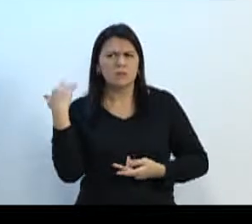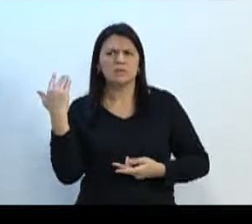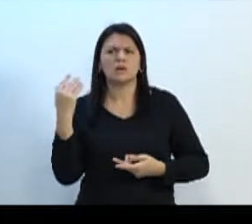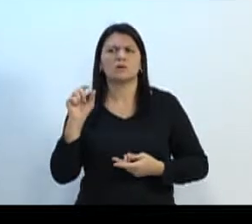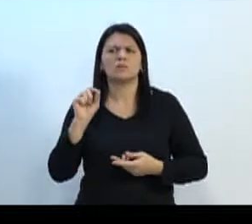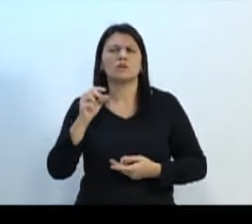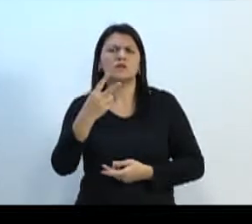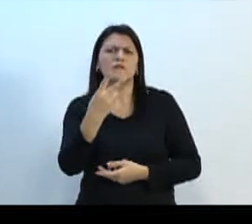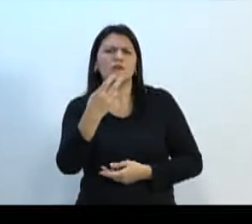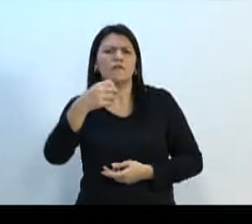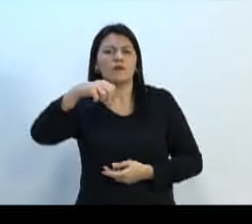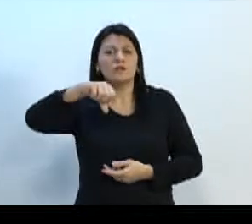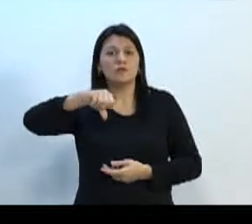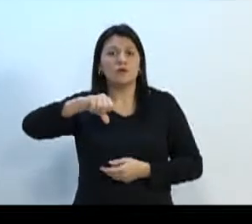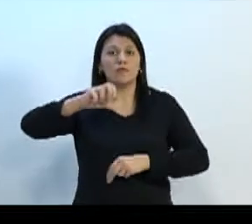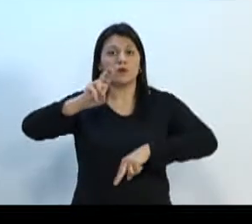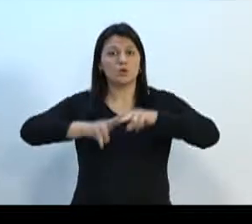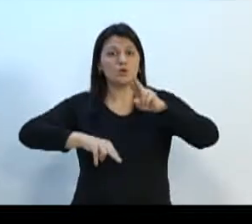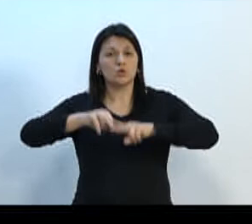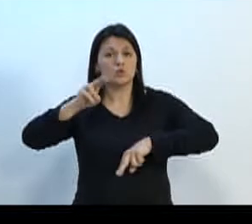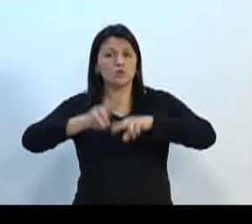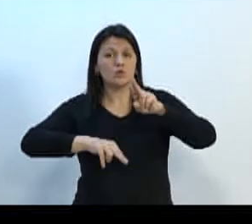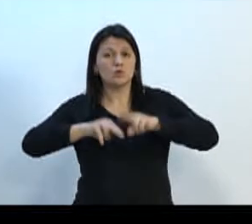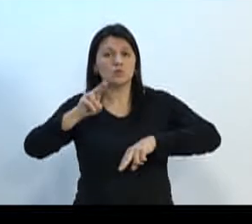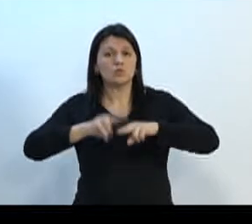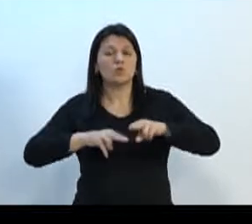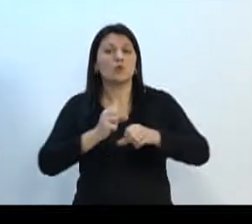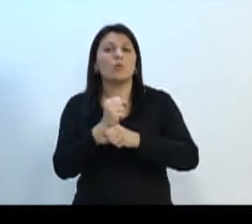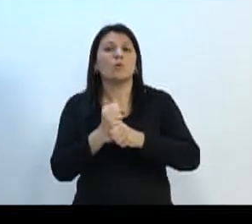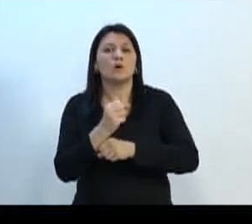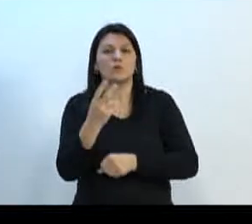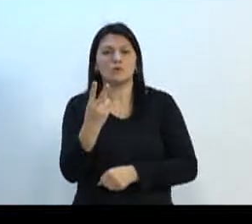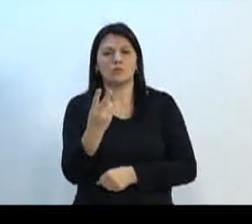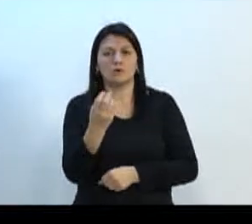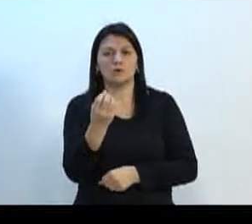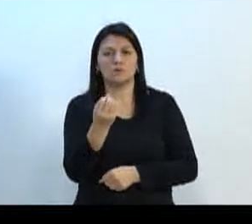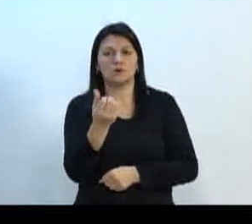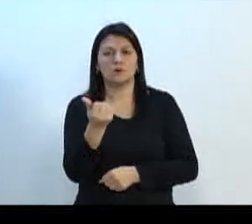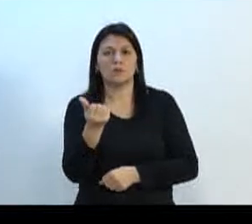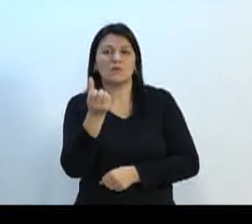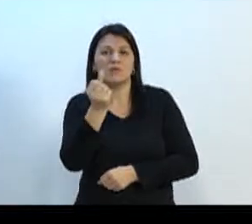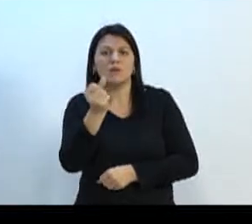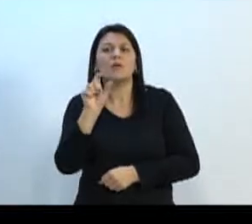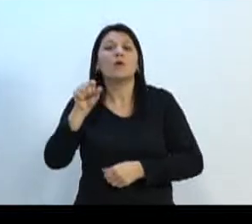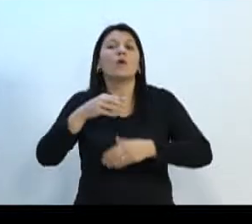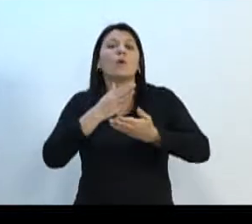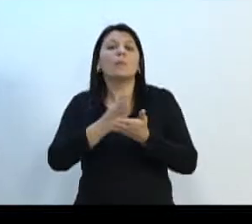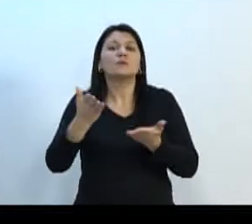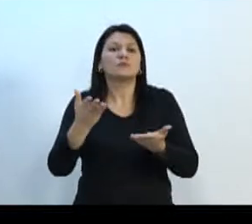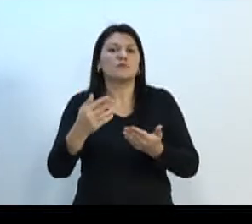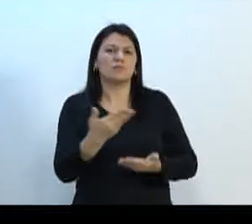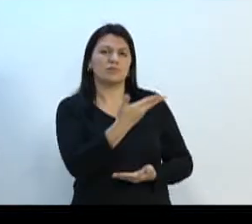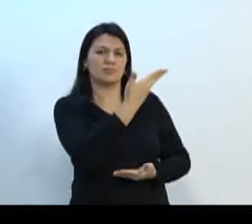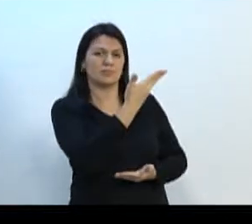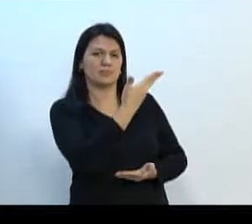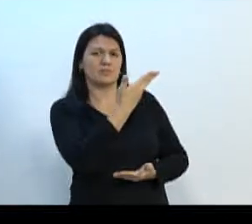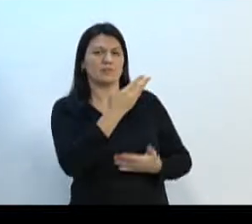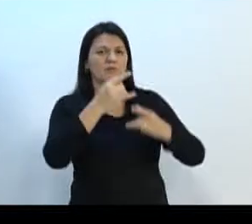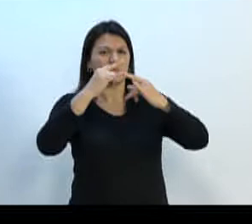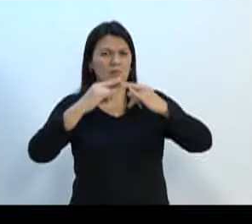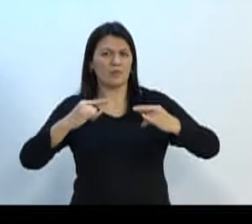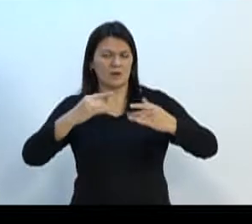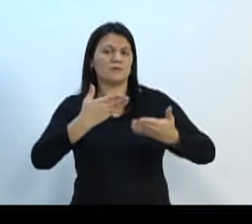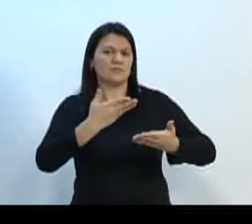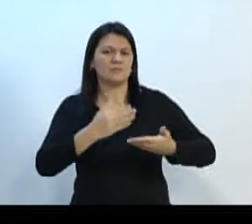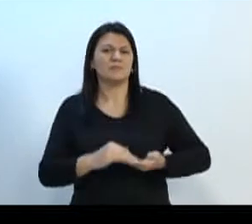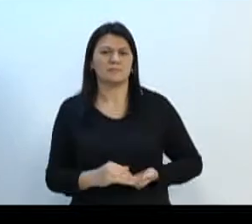29 de 6, líder do governo, 2016. Olha onde é que começou os trabalhos, no rancho do Tiosni. A